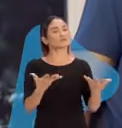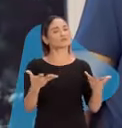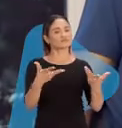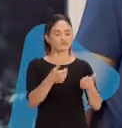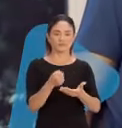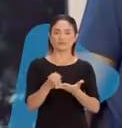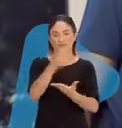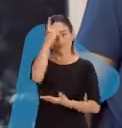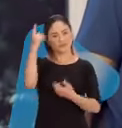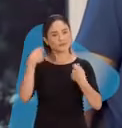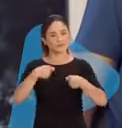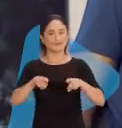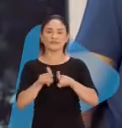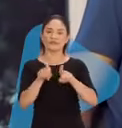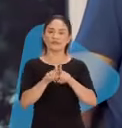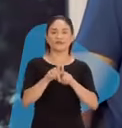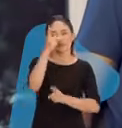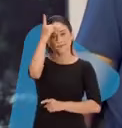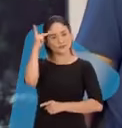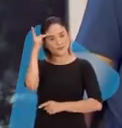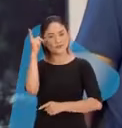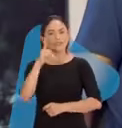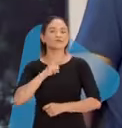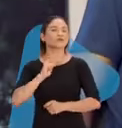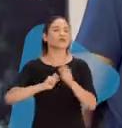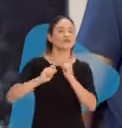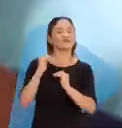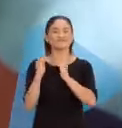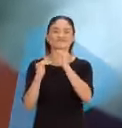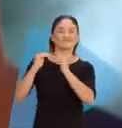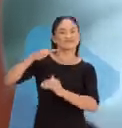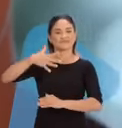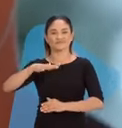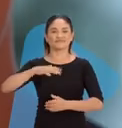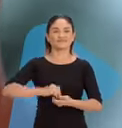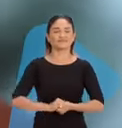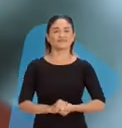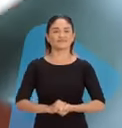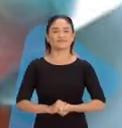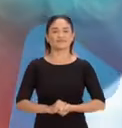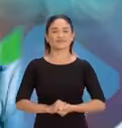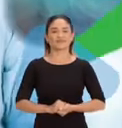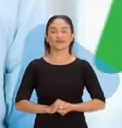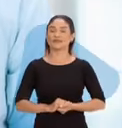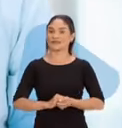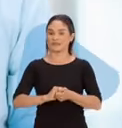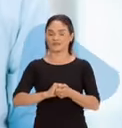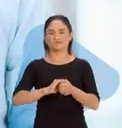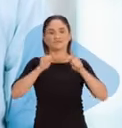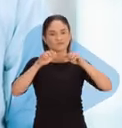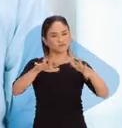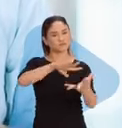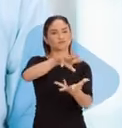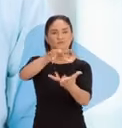atendendo aqueles que precisam, mas também atendendo aqueles que têm um desempenho acadêmico acima da média. Nessa pandemia,